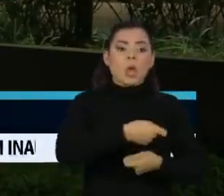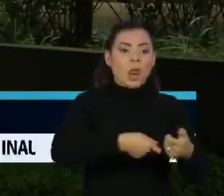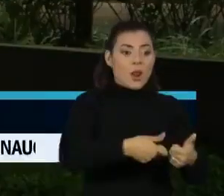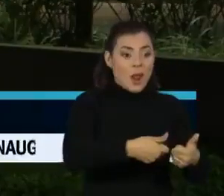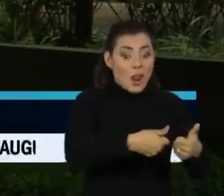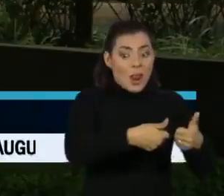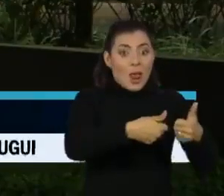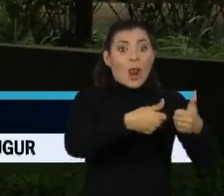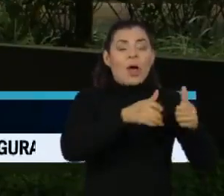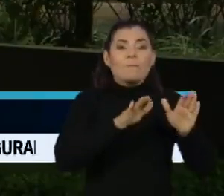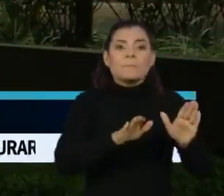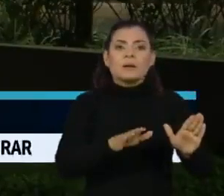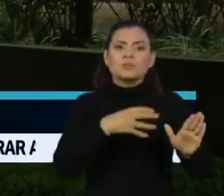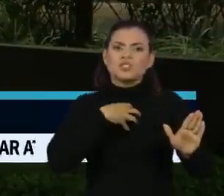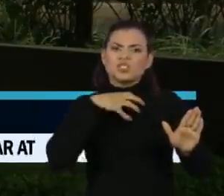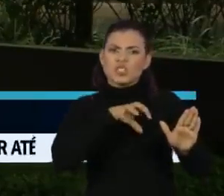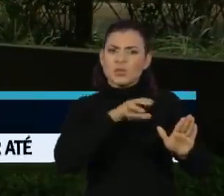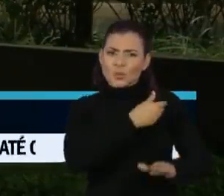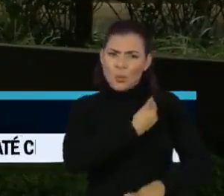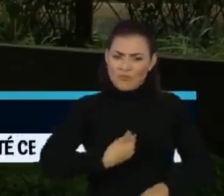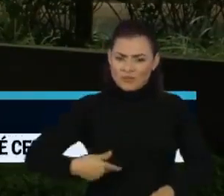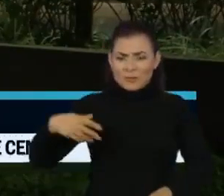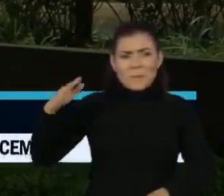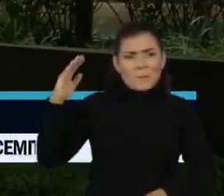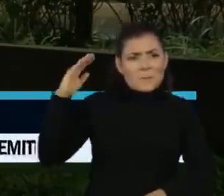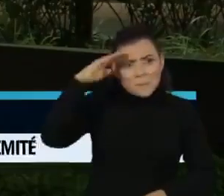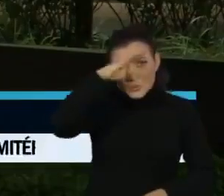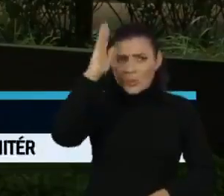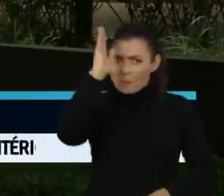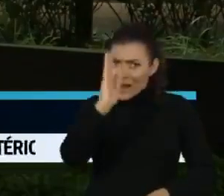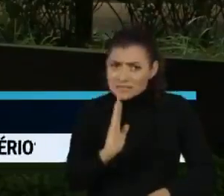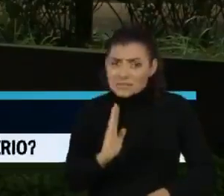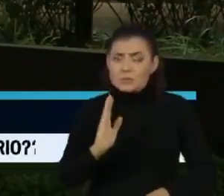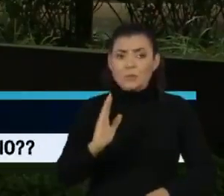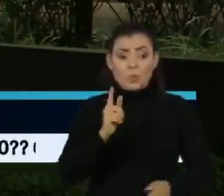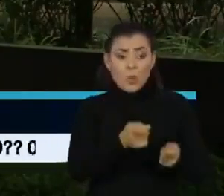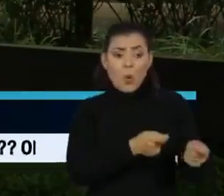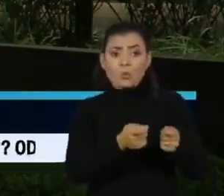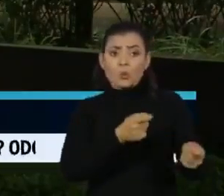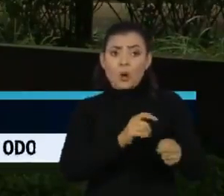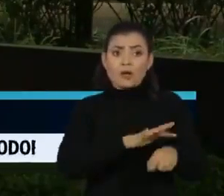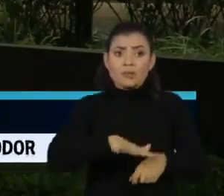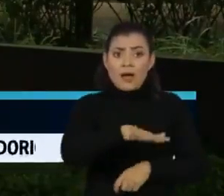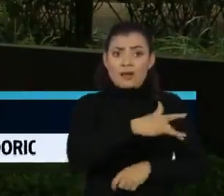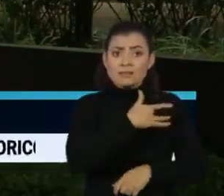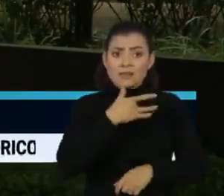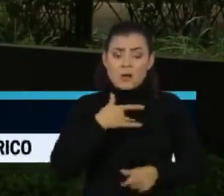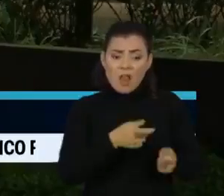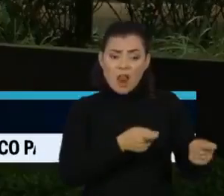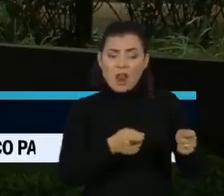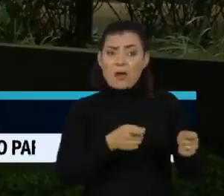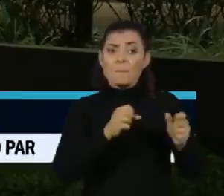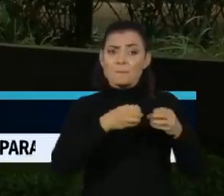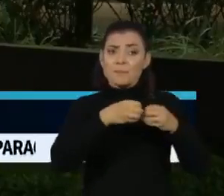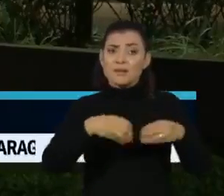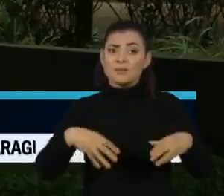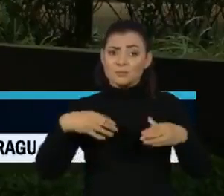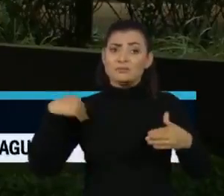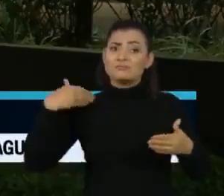econômica. Mas a forma como o governo brasileiro vem conduzindo a crise sanitária pode deixar marcas